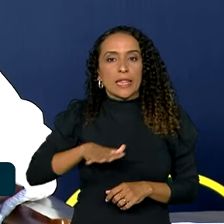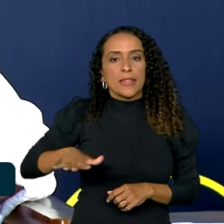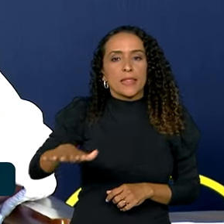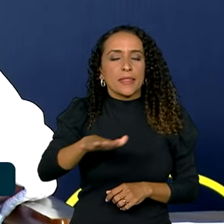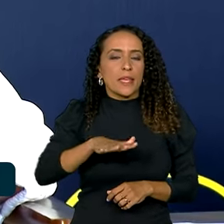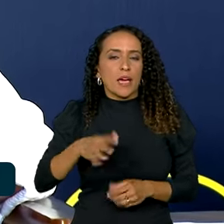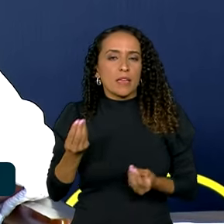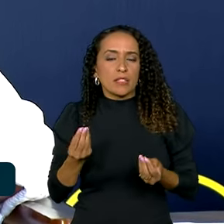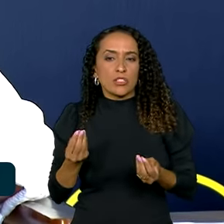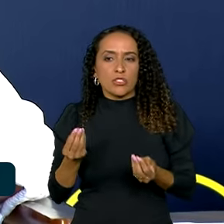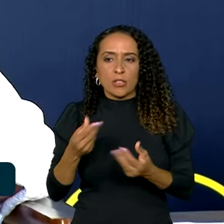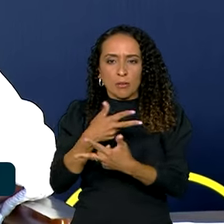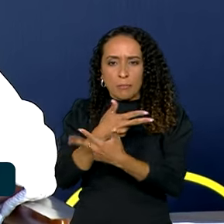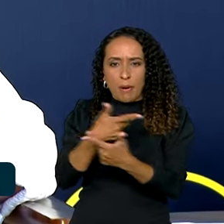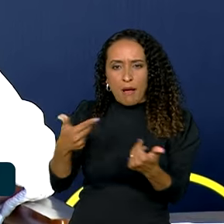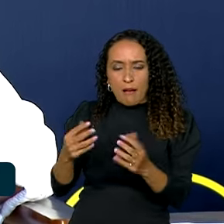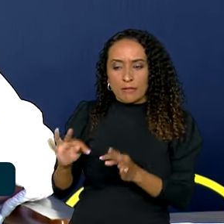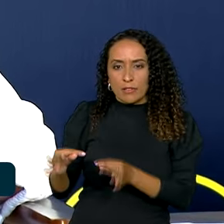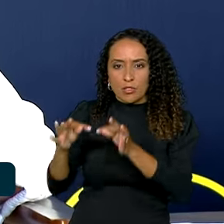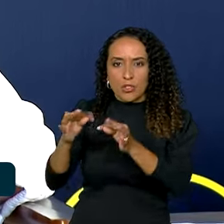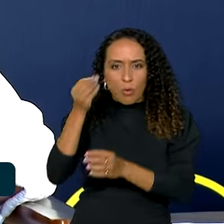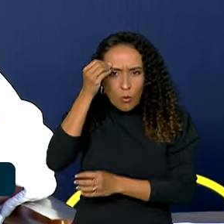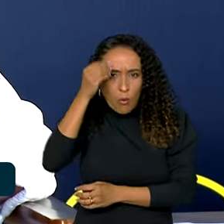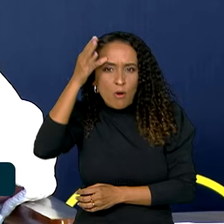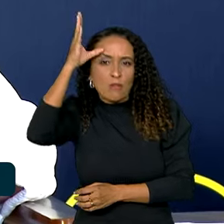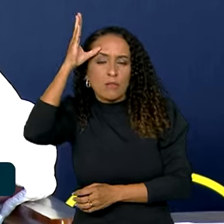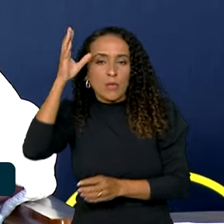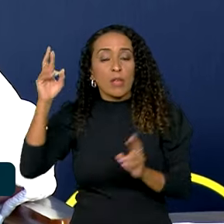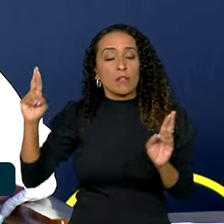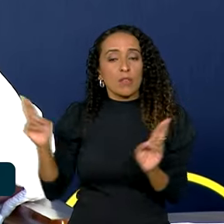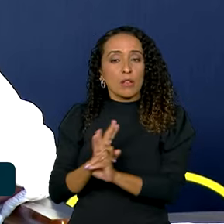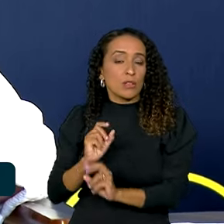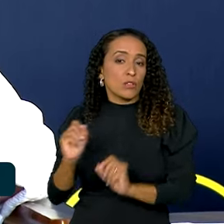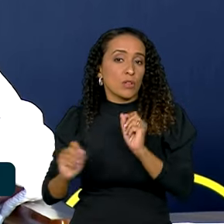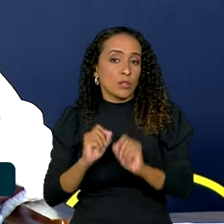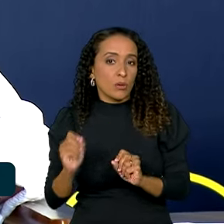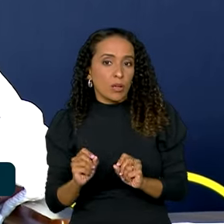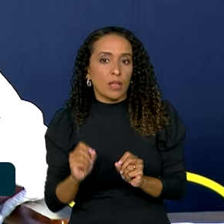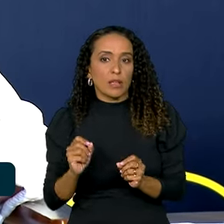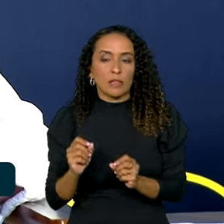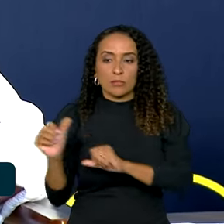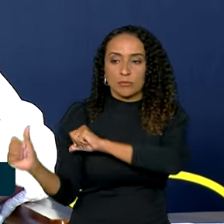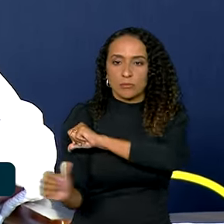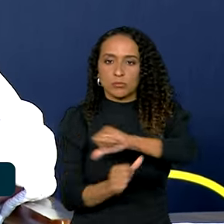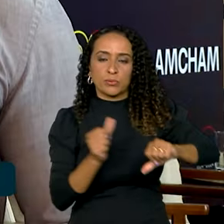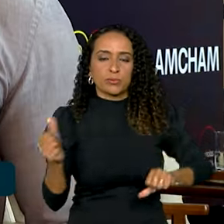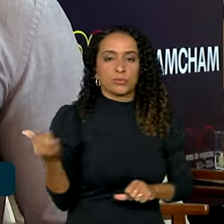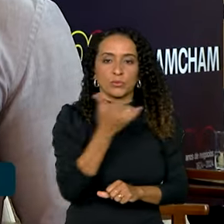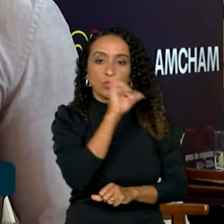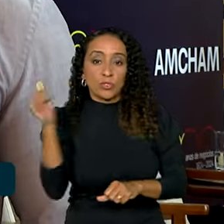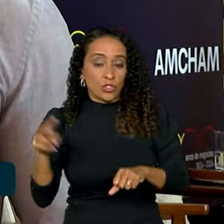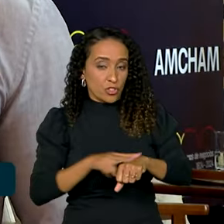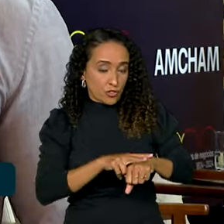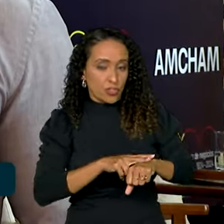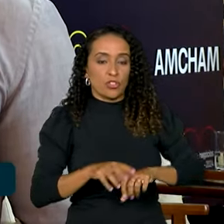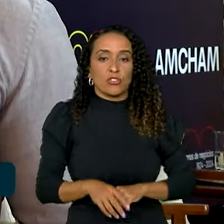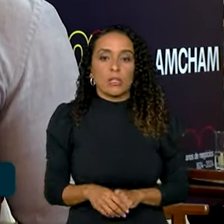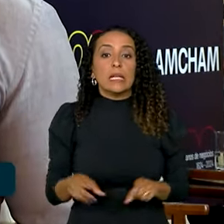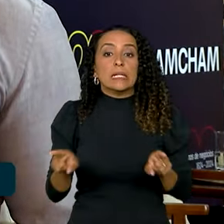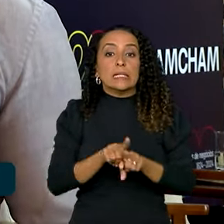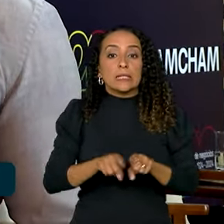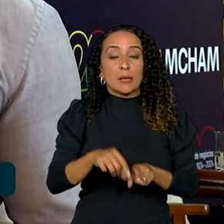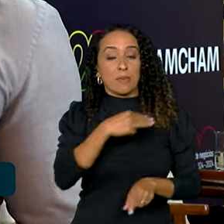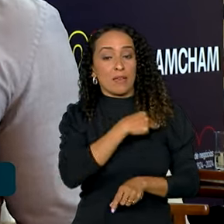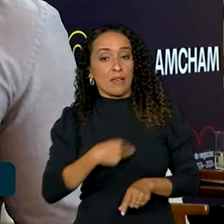ferramentas, tecnologia e conhecimento relacionados à transição para a energia verde. Já a ministra